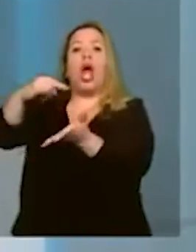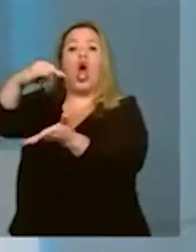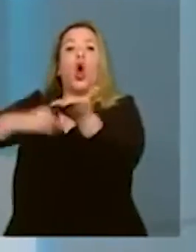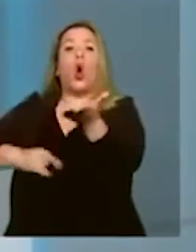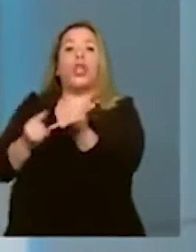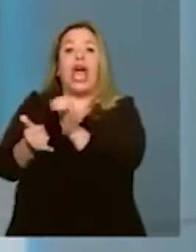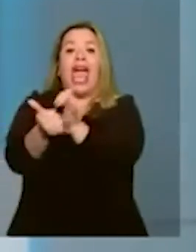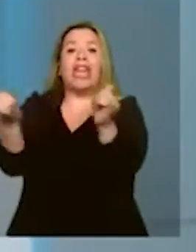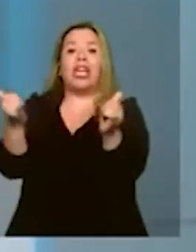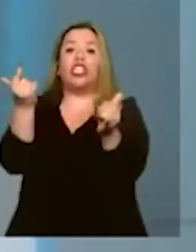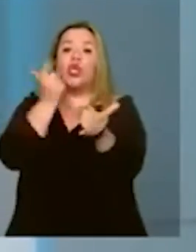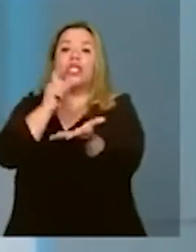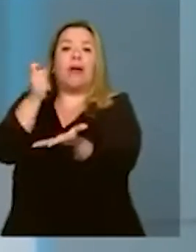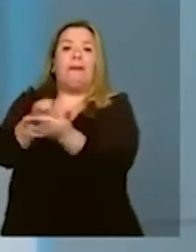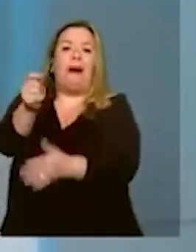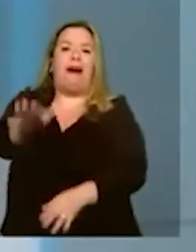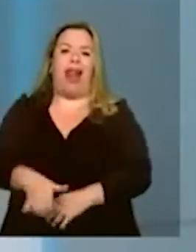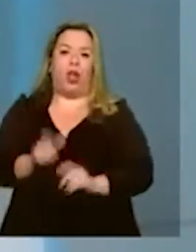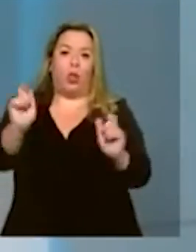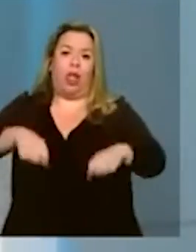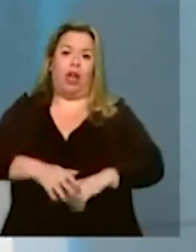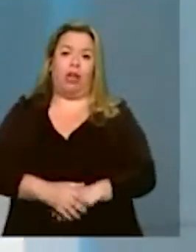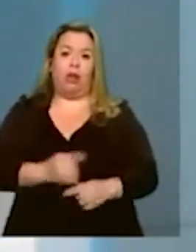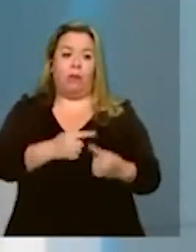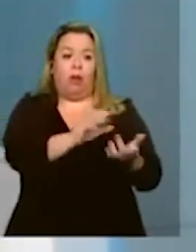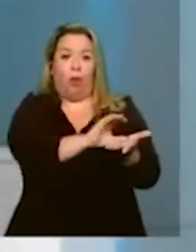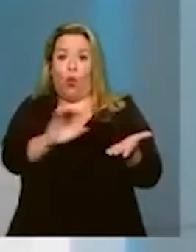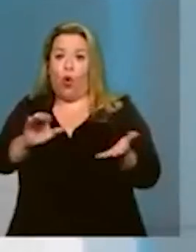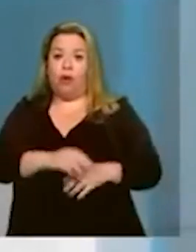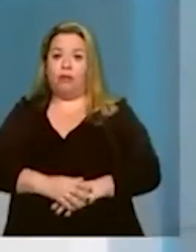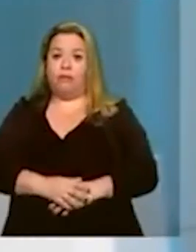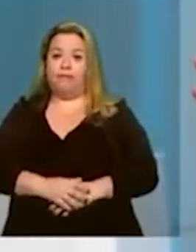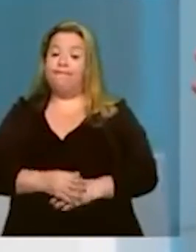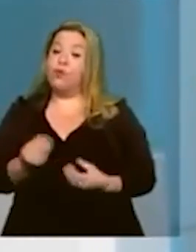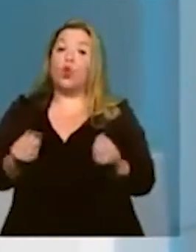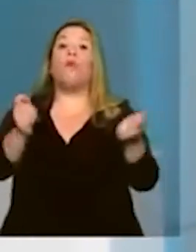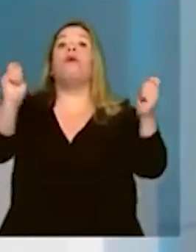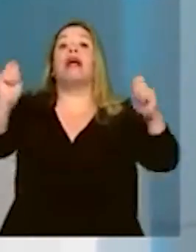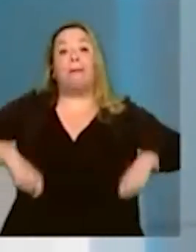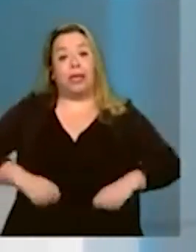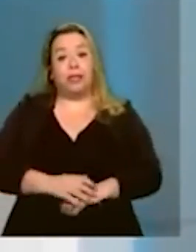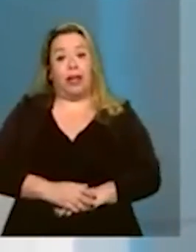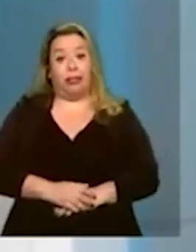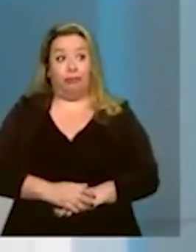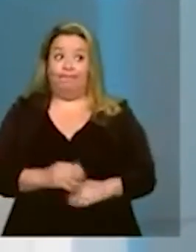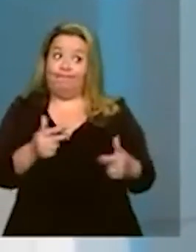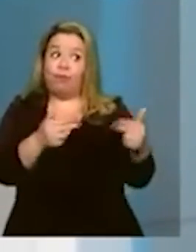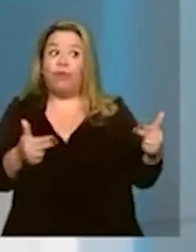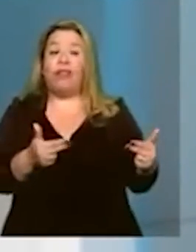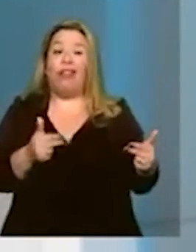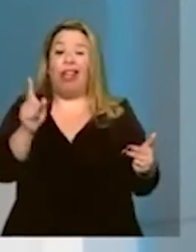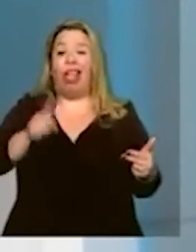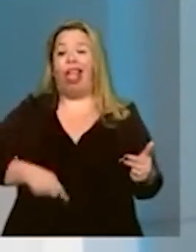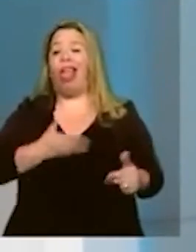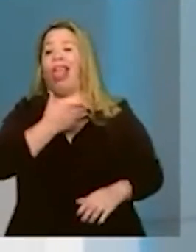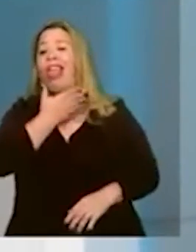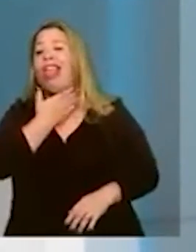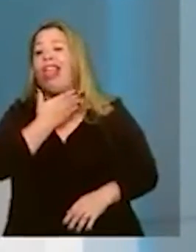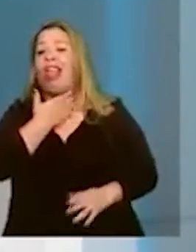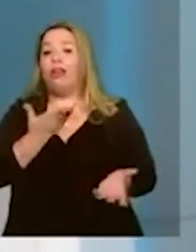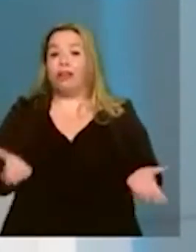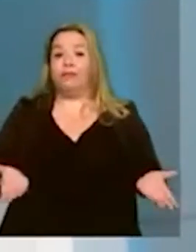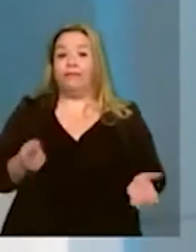do consumidor, o consumidor vai pagar mais barato. E isso é competência. O resto é conversa. Isso é resultado.